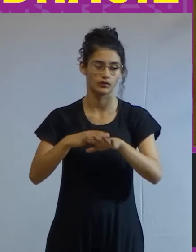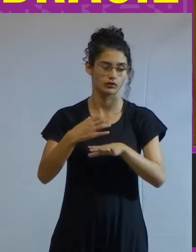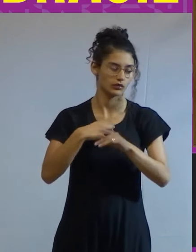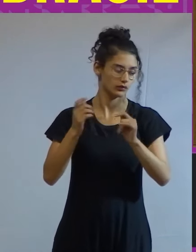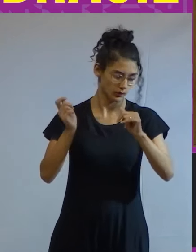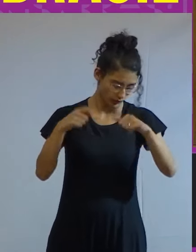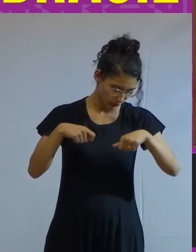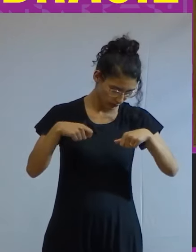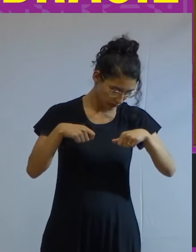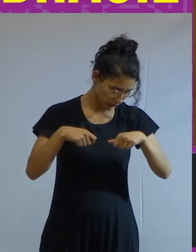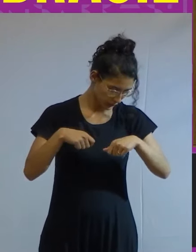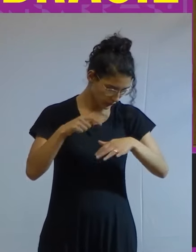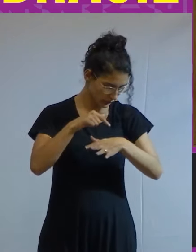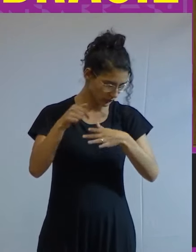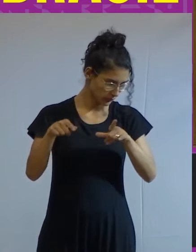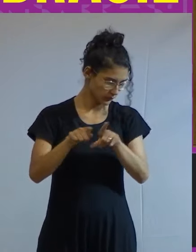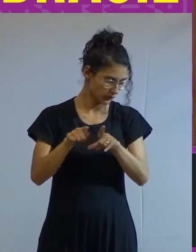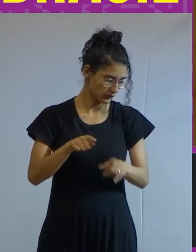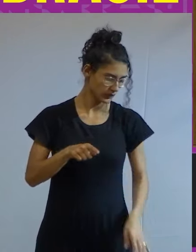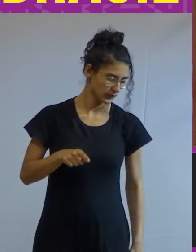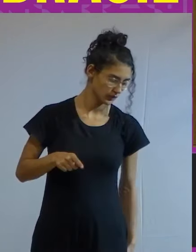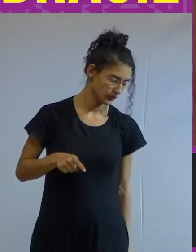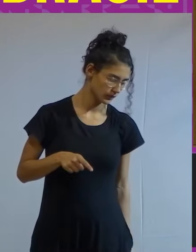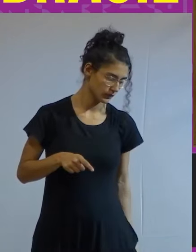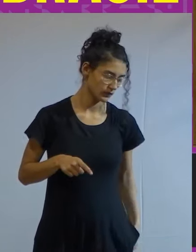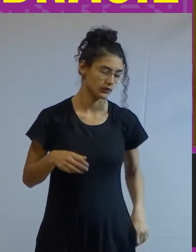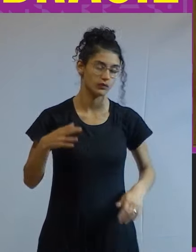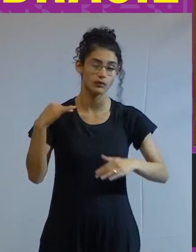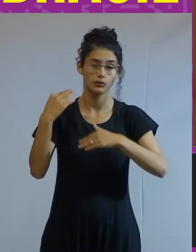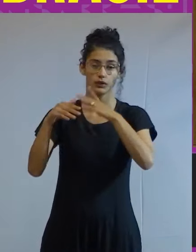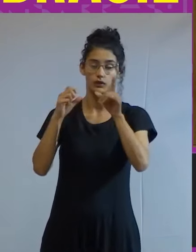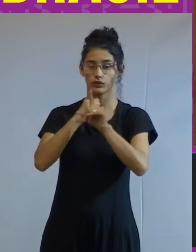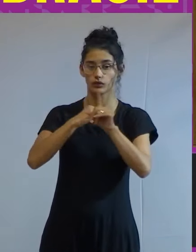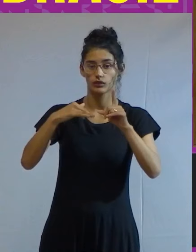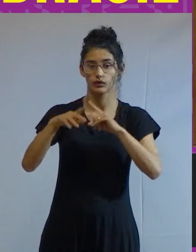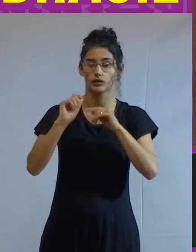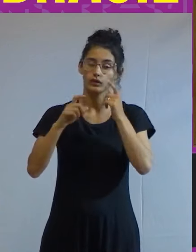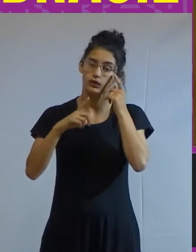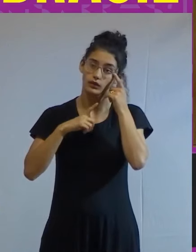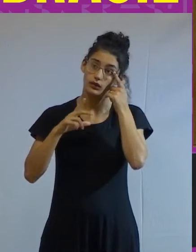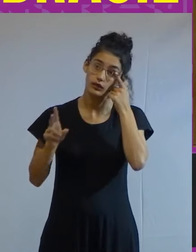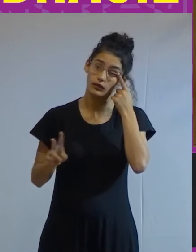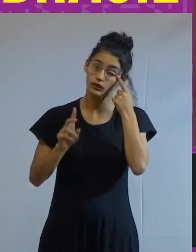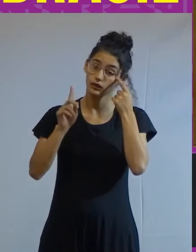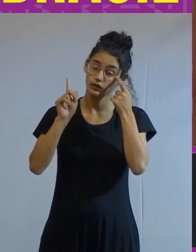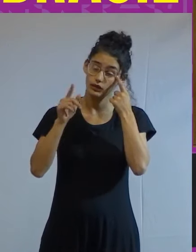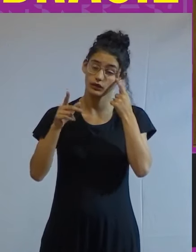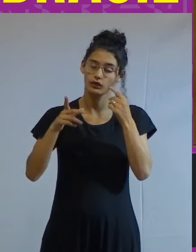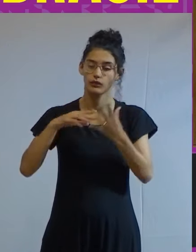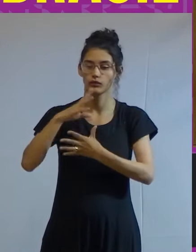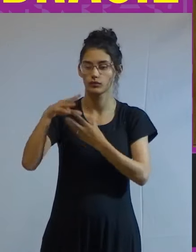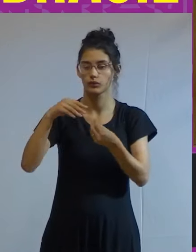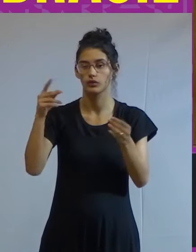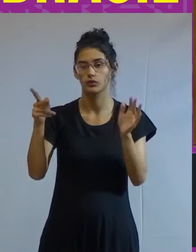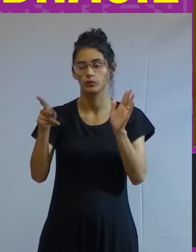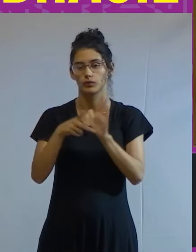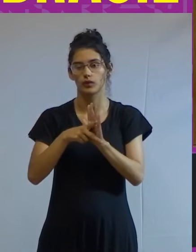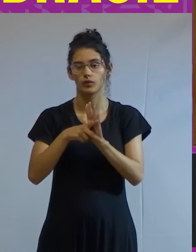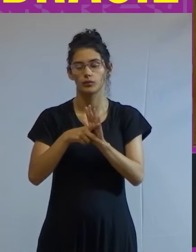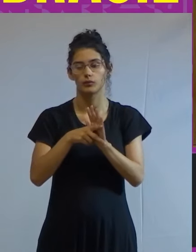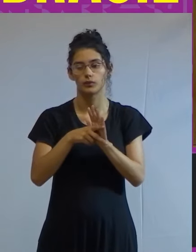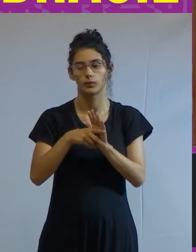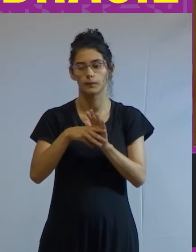capazes de legitimar processos sociais em que o que sai vencedor é o espírito de concorrência a